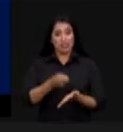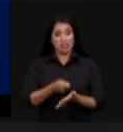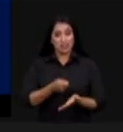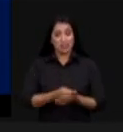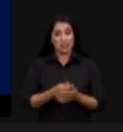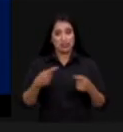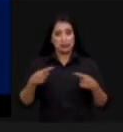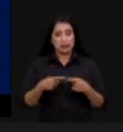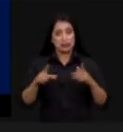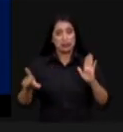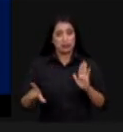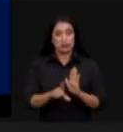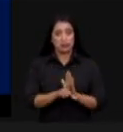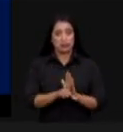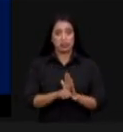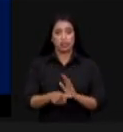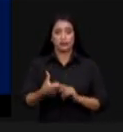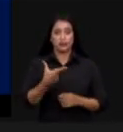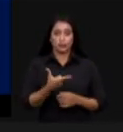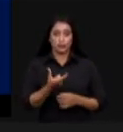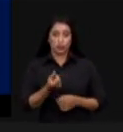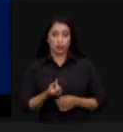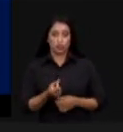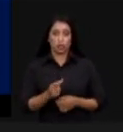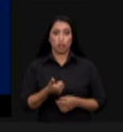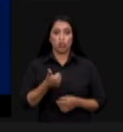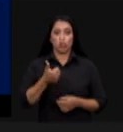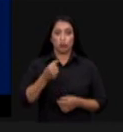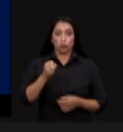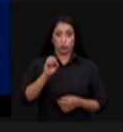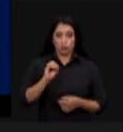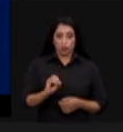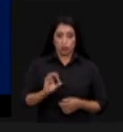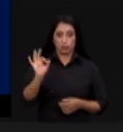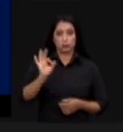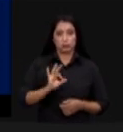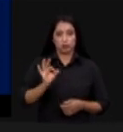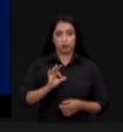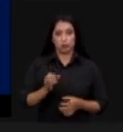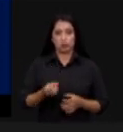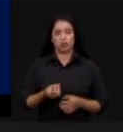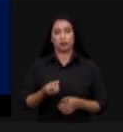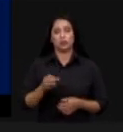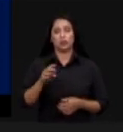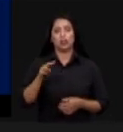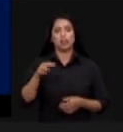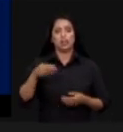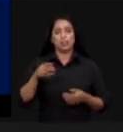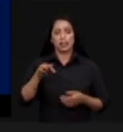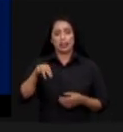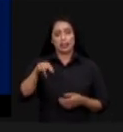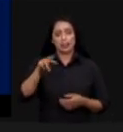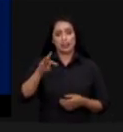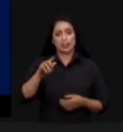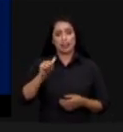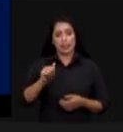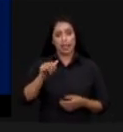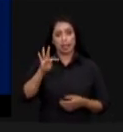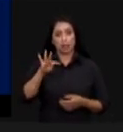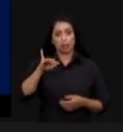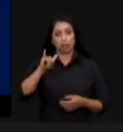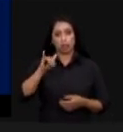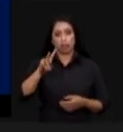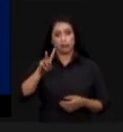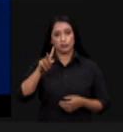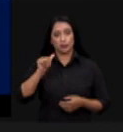de preservar de 20% a 80% do seu patrimônio com vegetação nativa, mais beira de rios e topos, ao